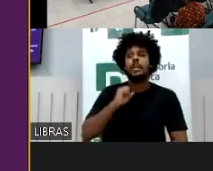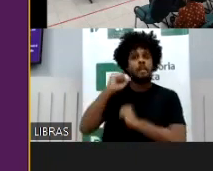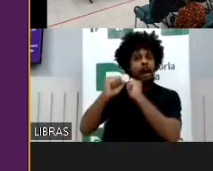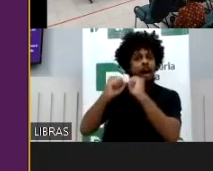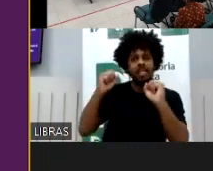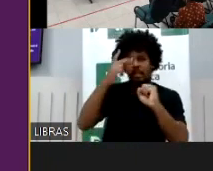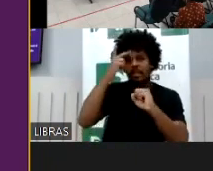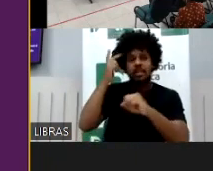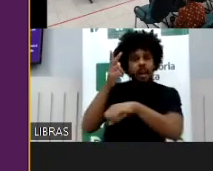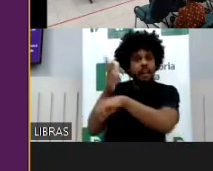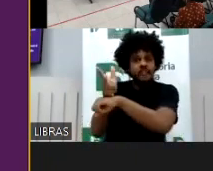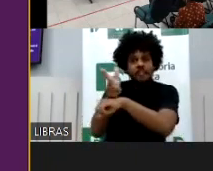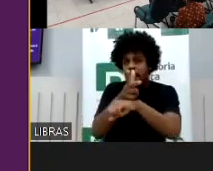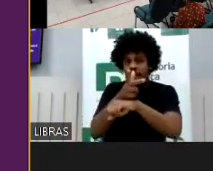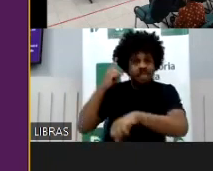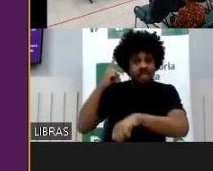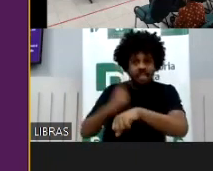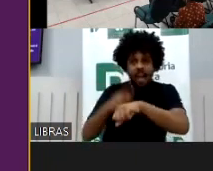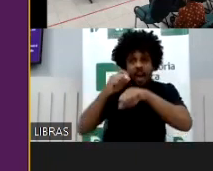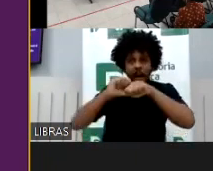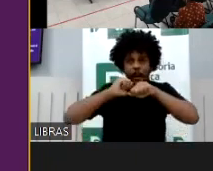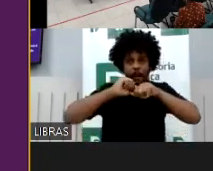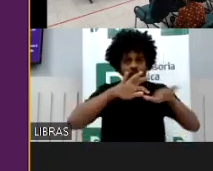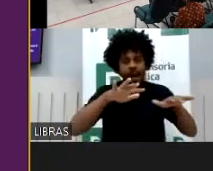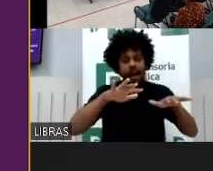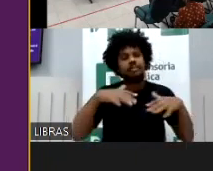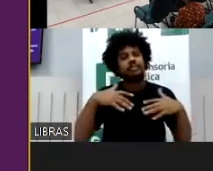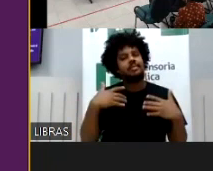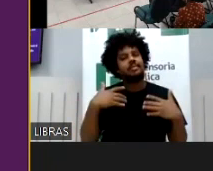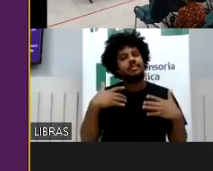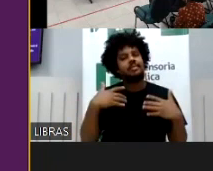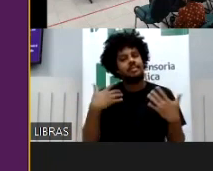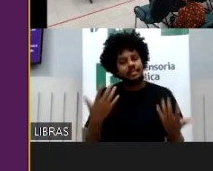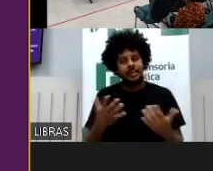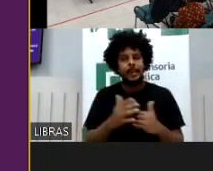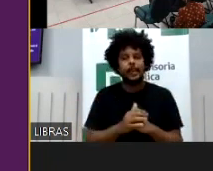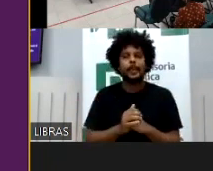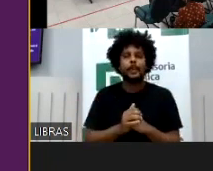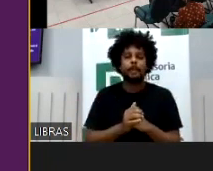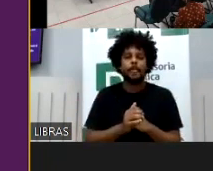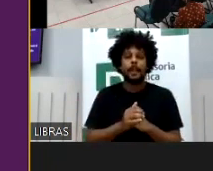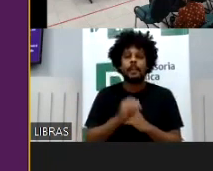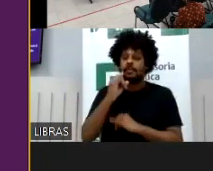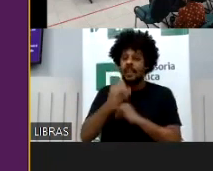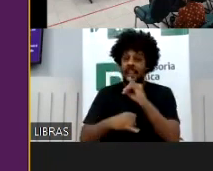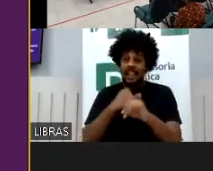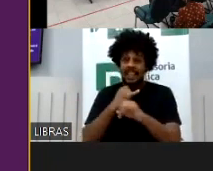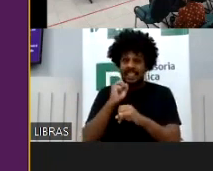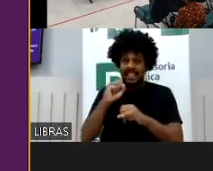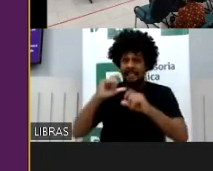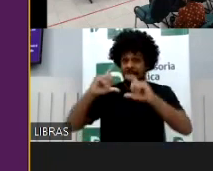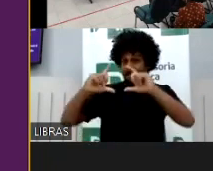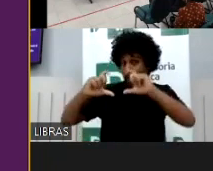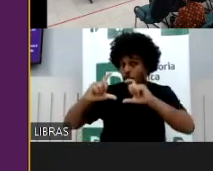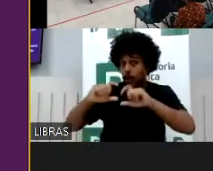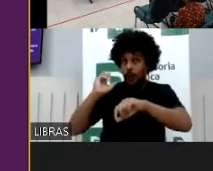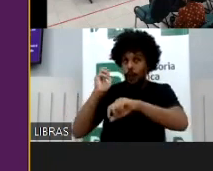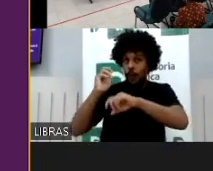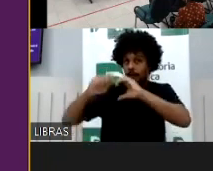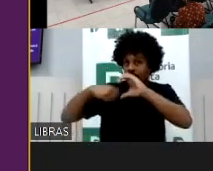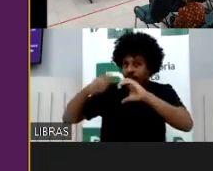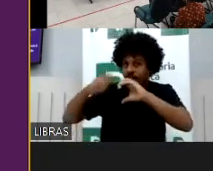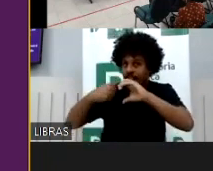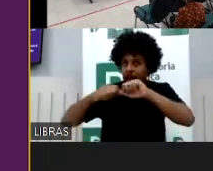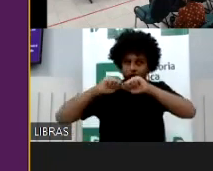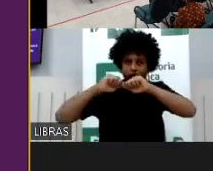torno disso, tá? Então esse mundo do caiu na net, você não tem como recuperar, né, que passa pela discussão